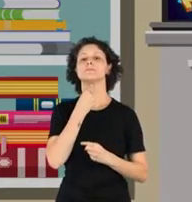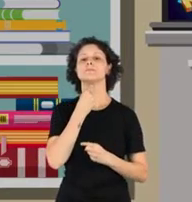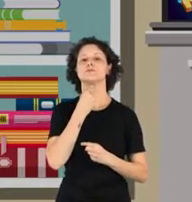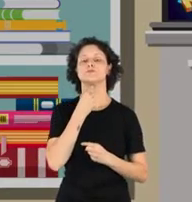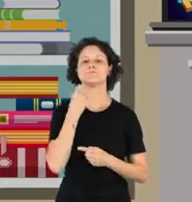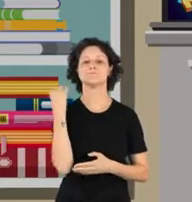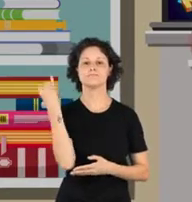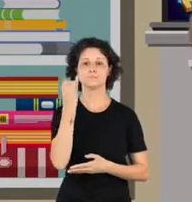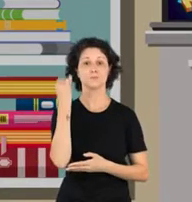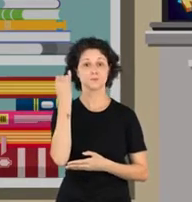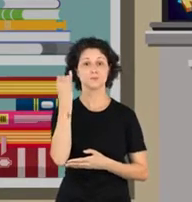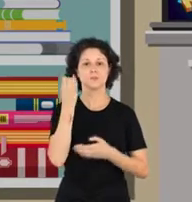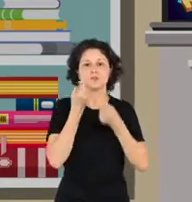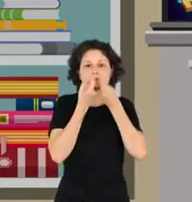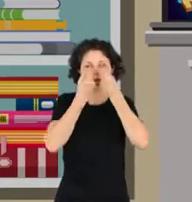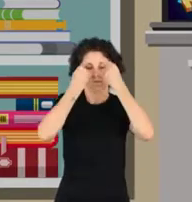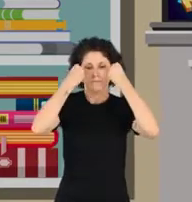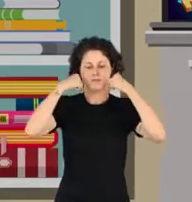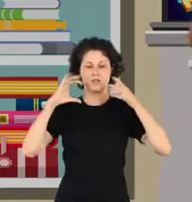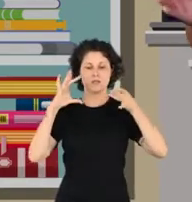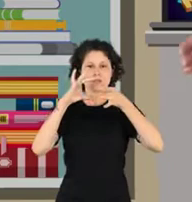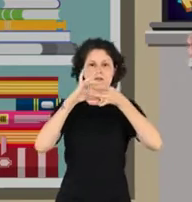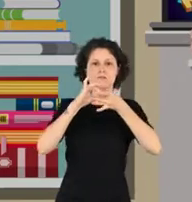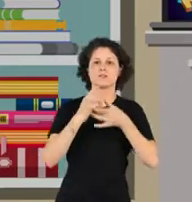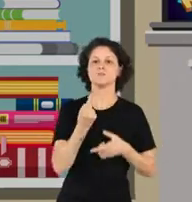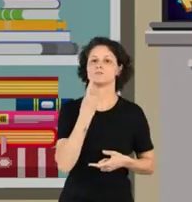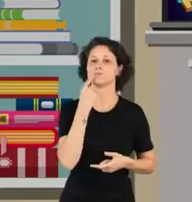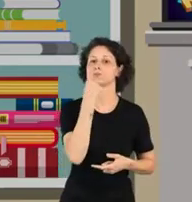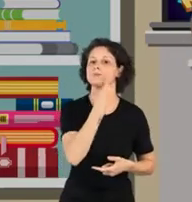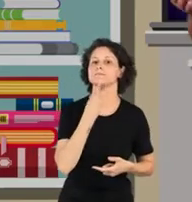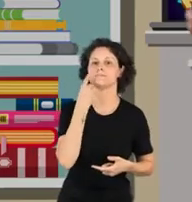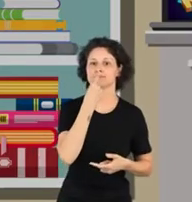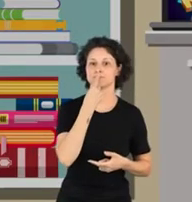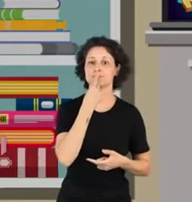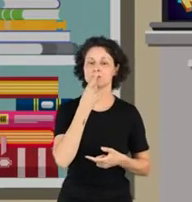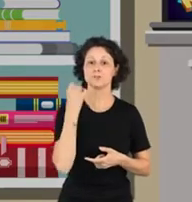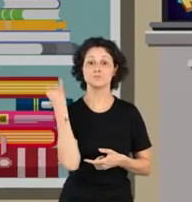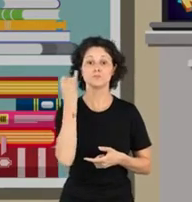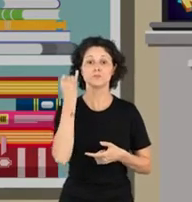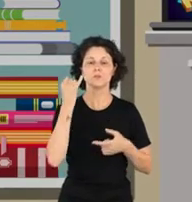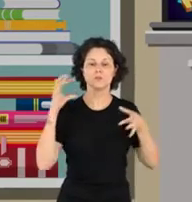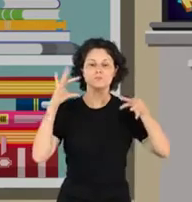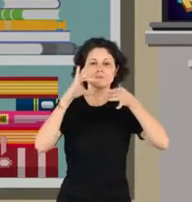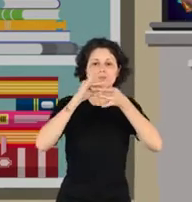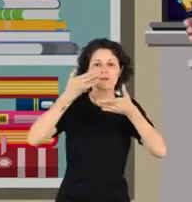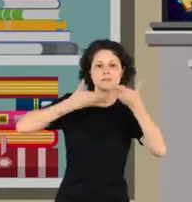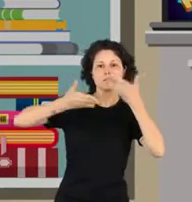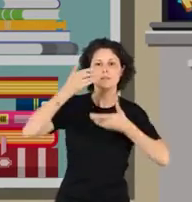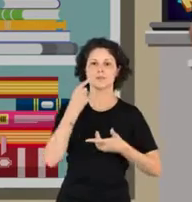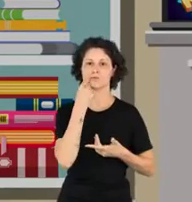A faringe é um tubo muscular ligado ao nariz e à boca. Por isso, ele é um órgão que faz parte tanto do sistema